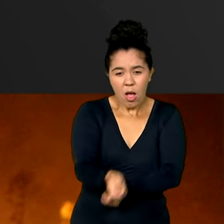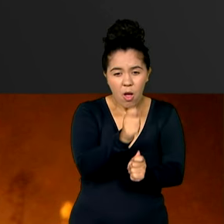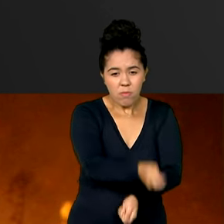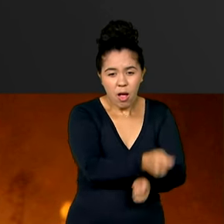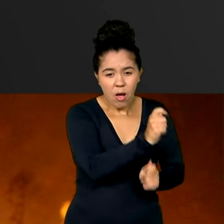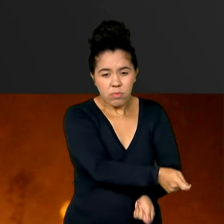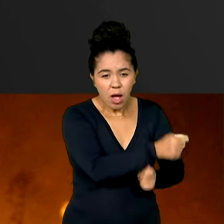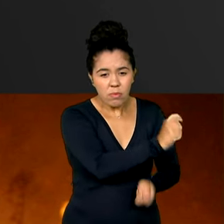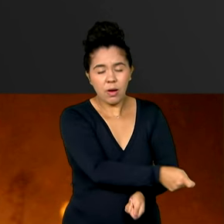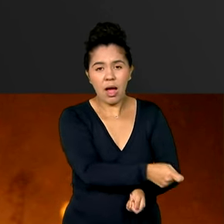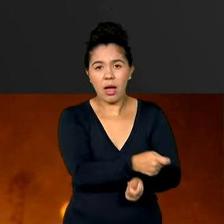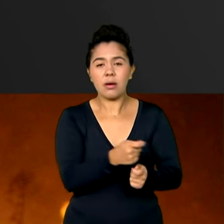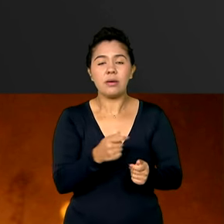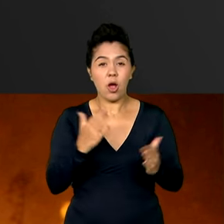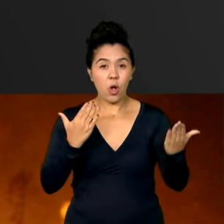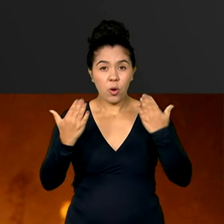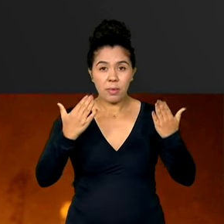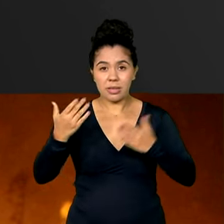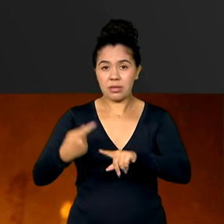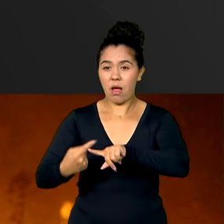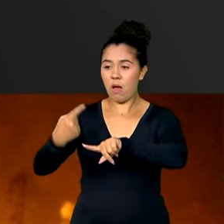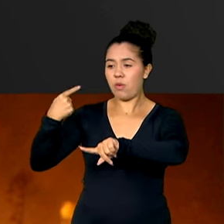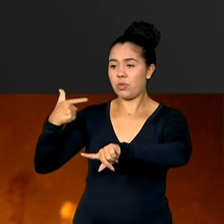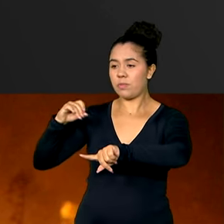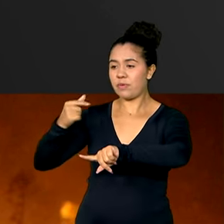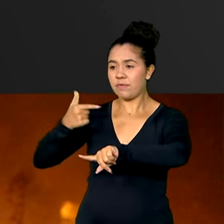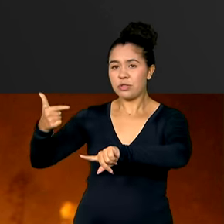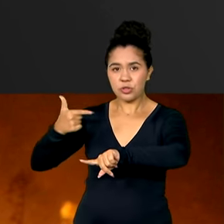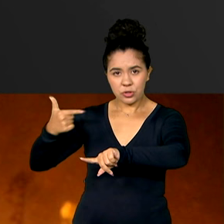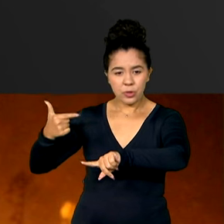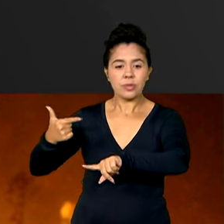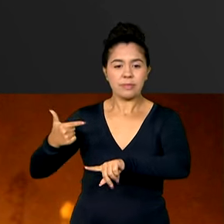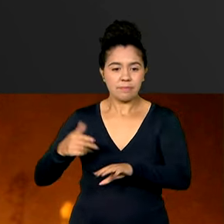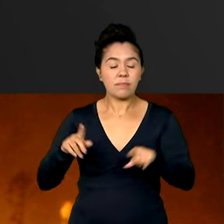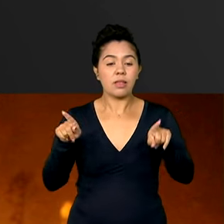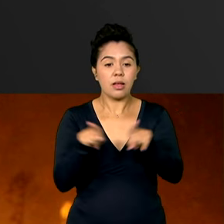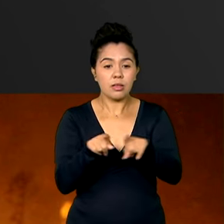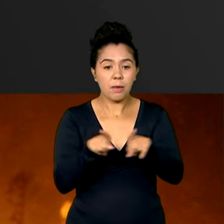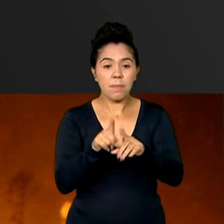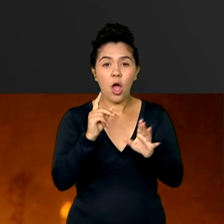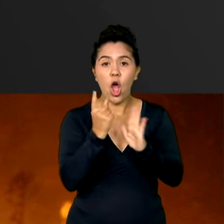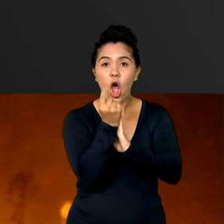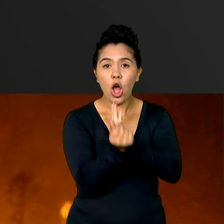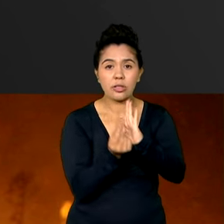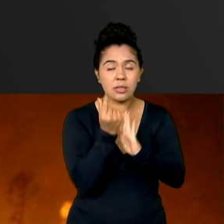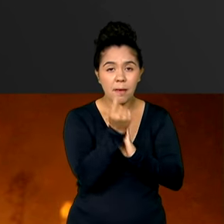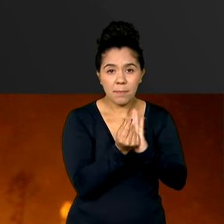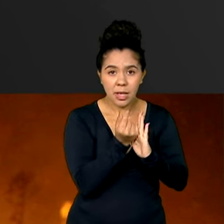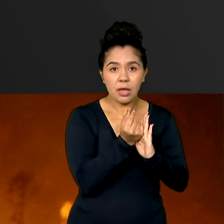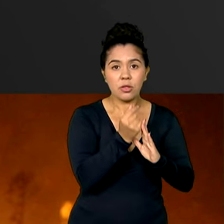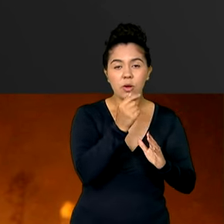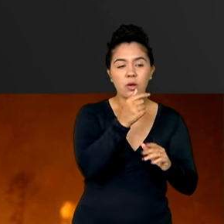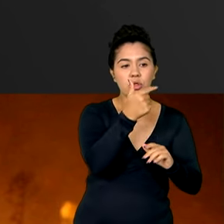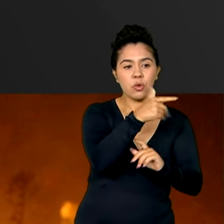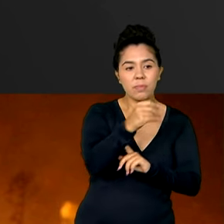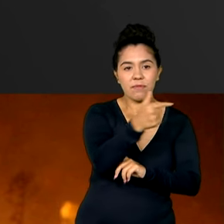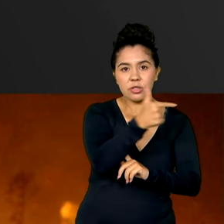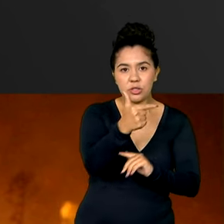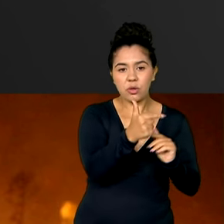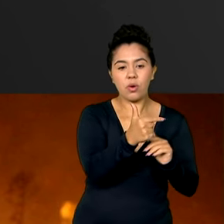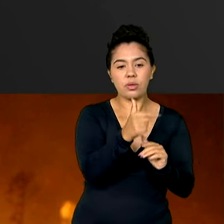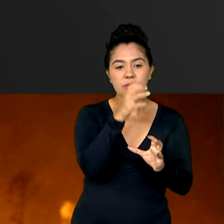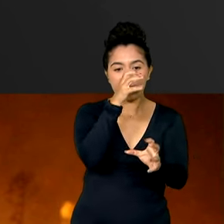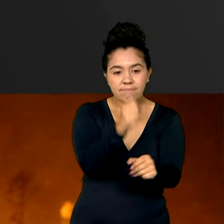2022. Já o orçamento para combater incêndios florestais quase que dobrou. Em 2022, foram R